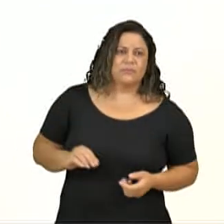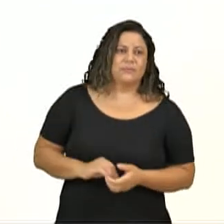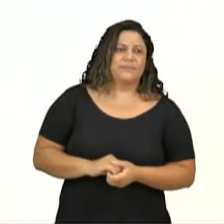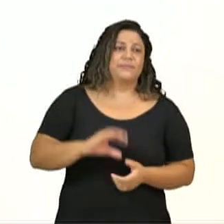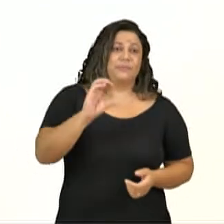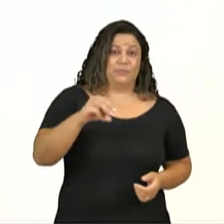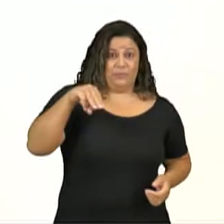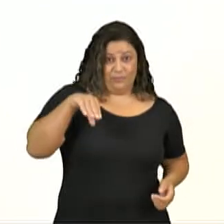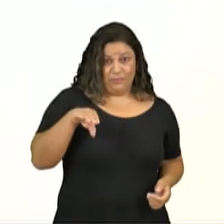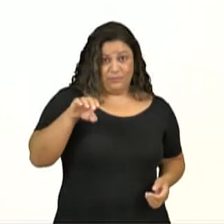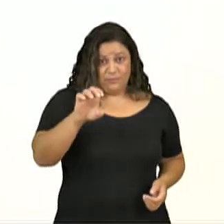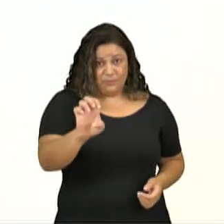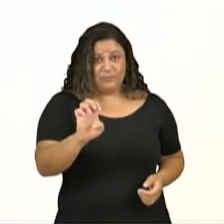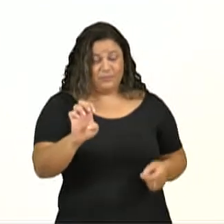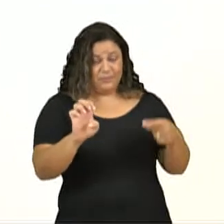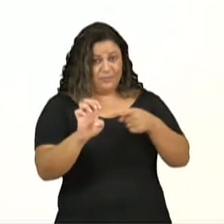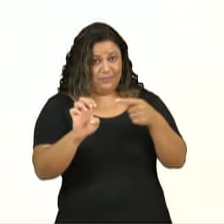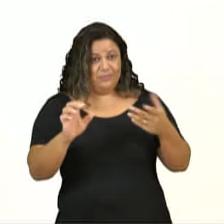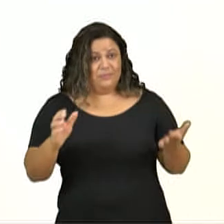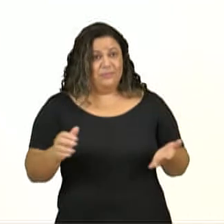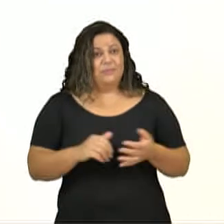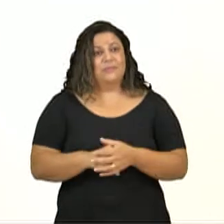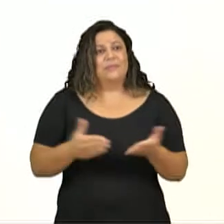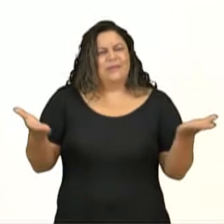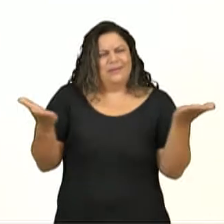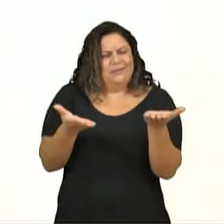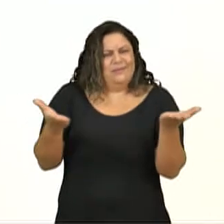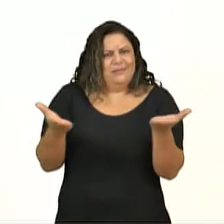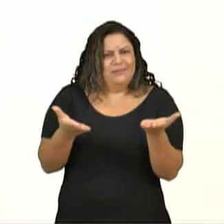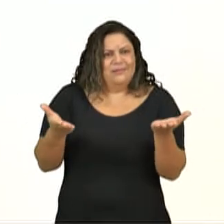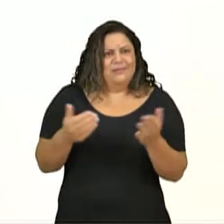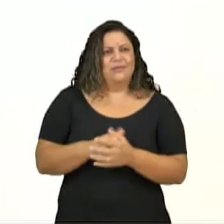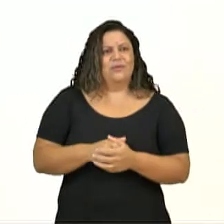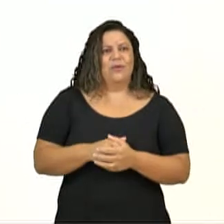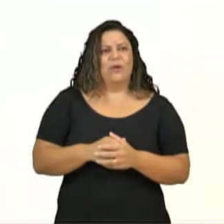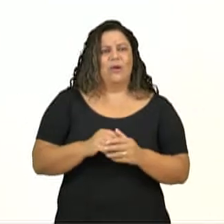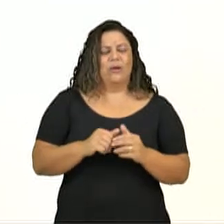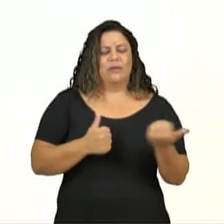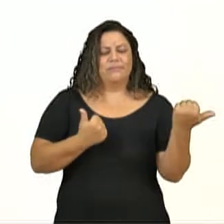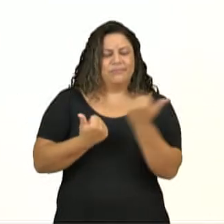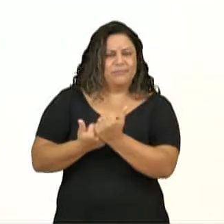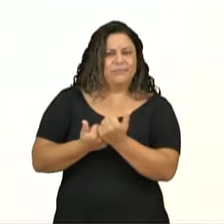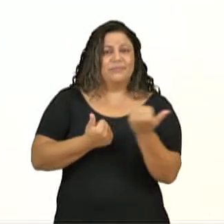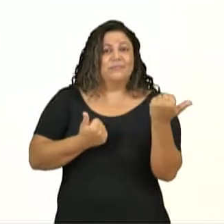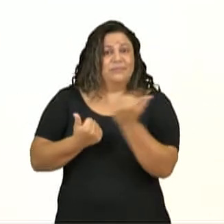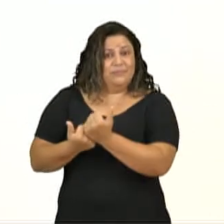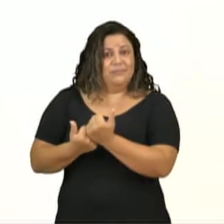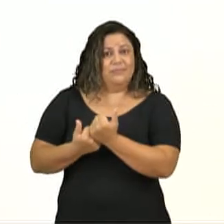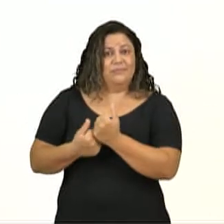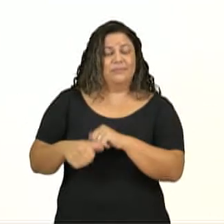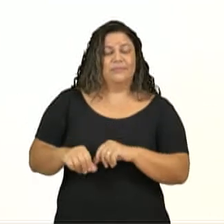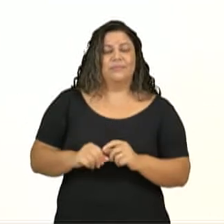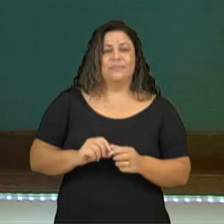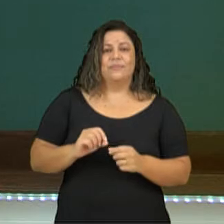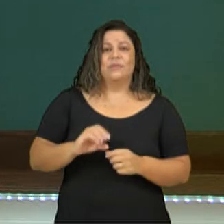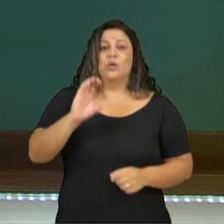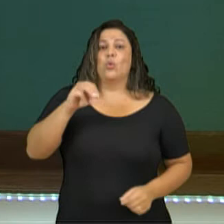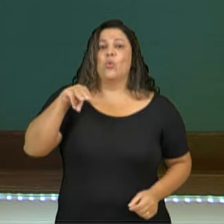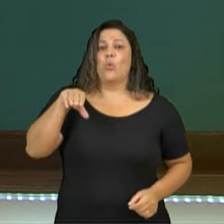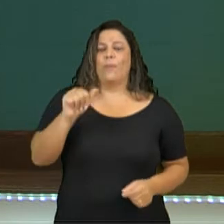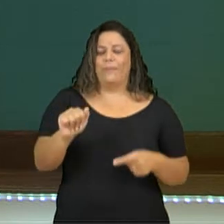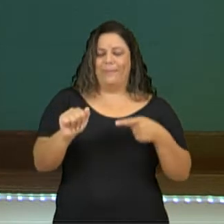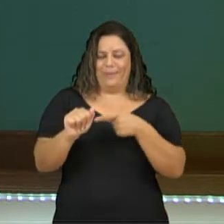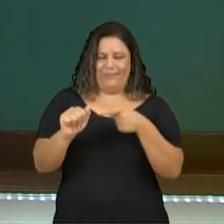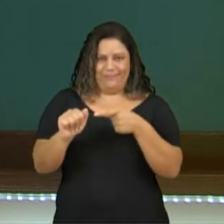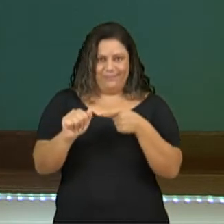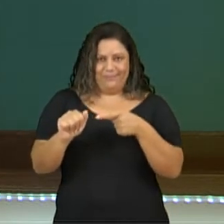come, come las manzanas. Agora, com usted, você substitui E por A e fica coma las